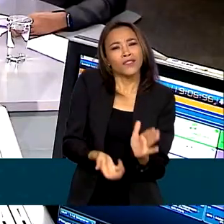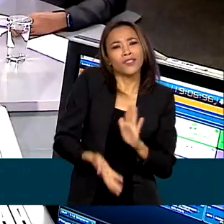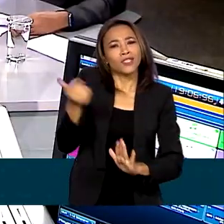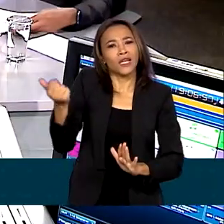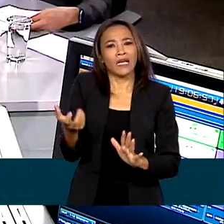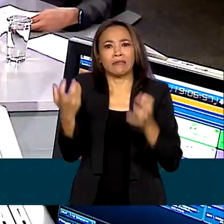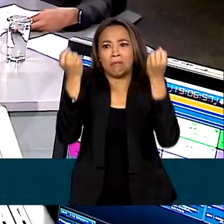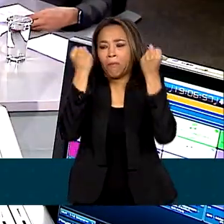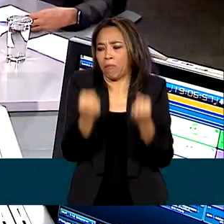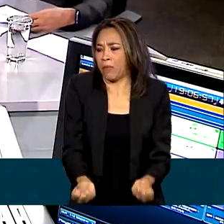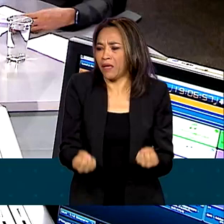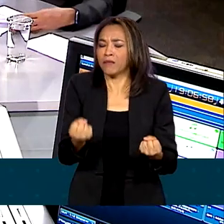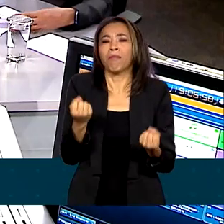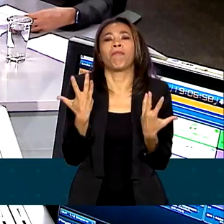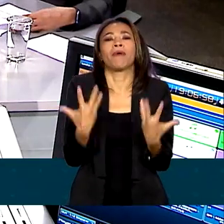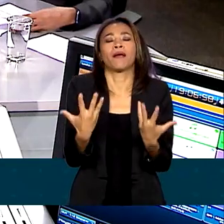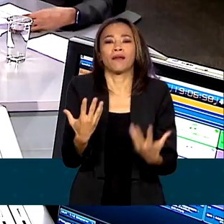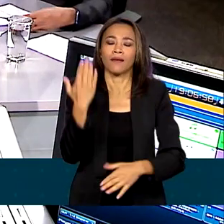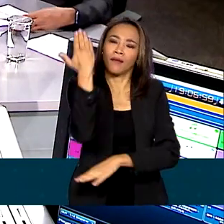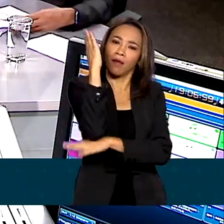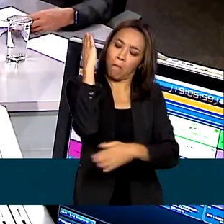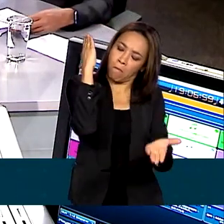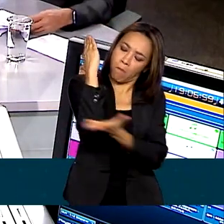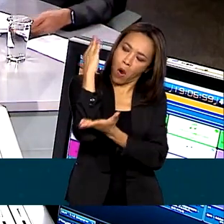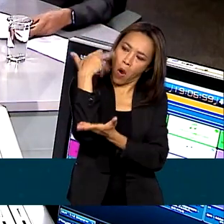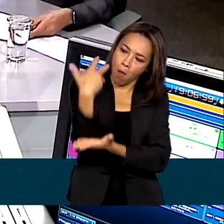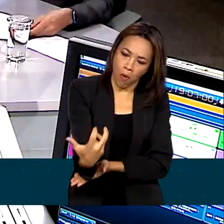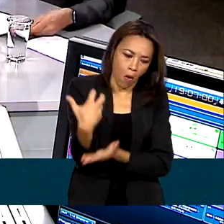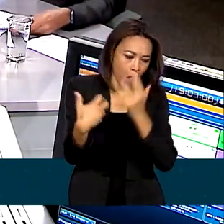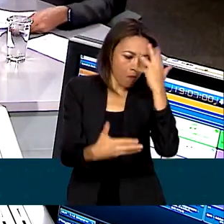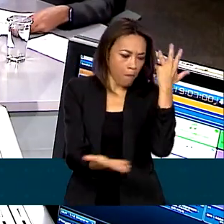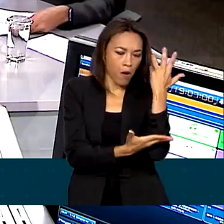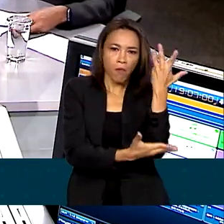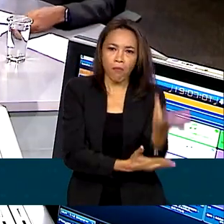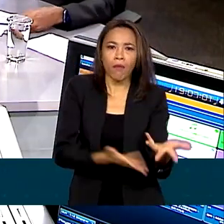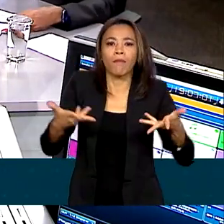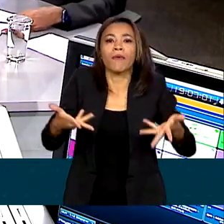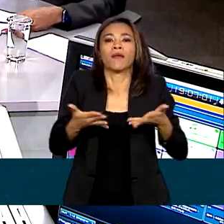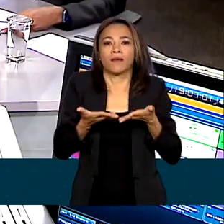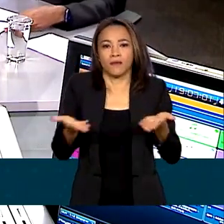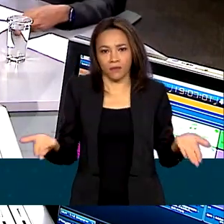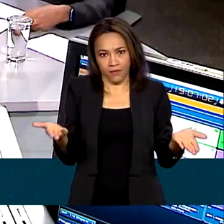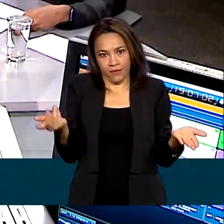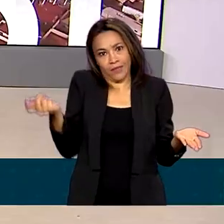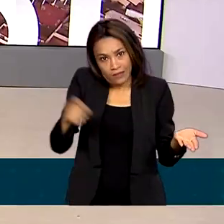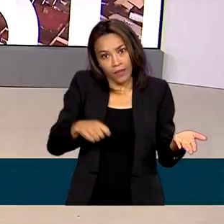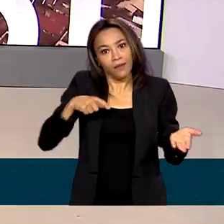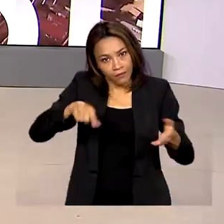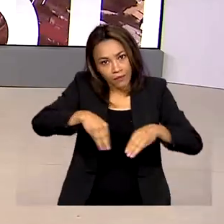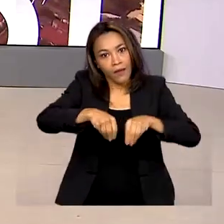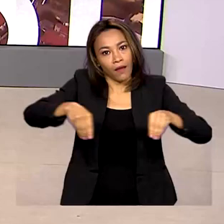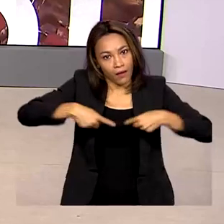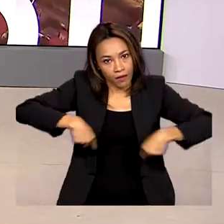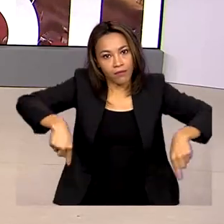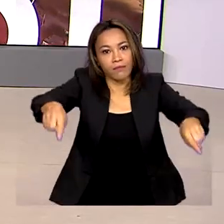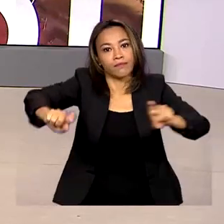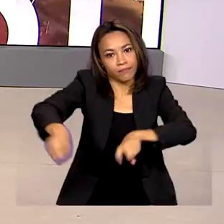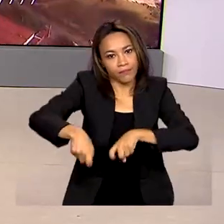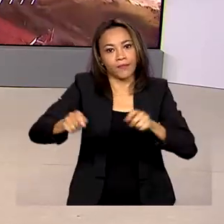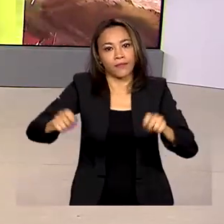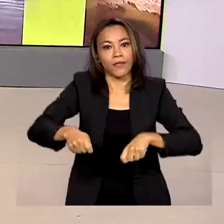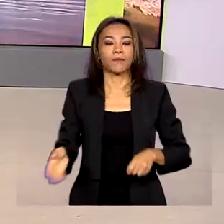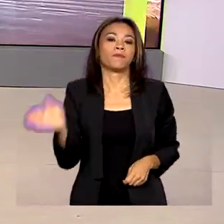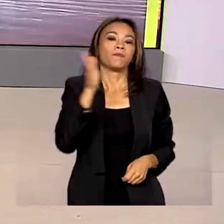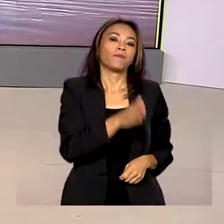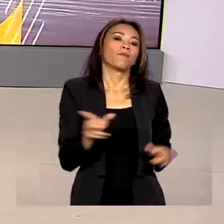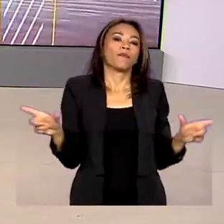desmatamentos. Para que desmatar mais se nós temos terras propícias que precisam ser convertidas em agricultura? A Controladoria